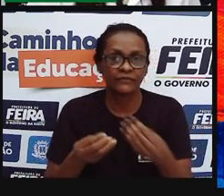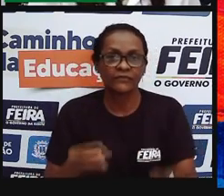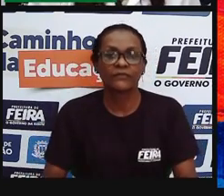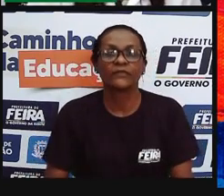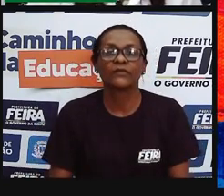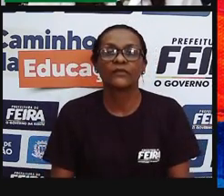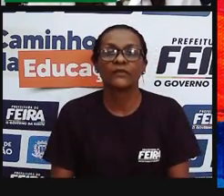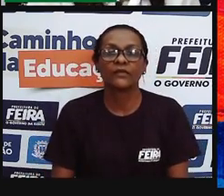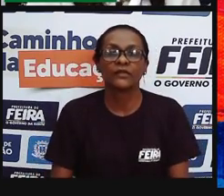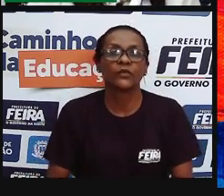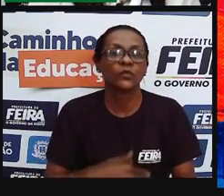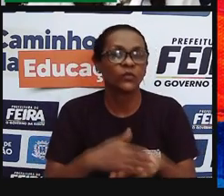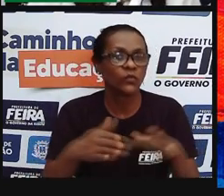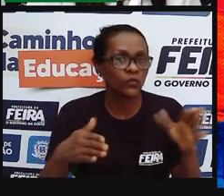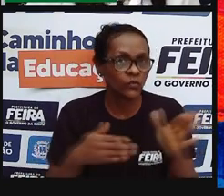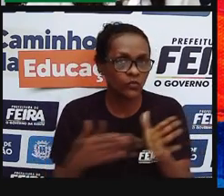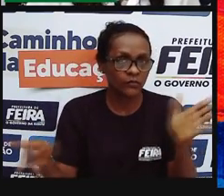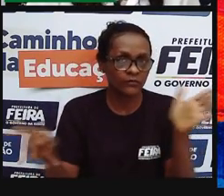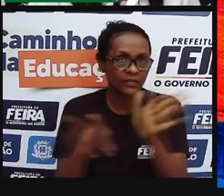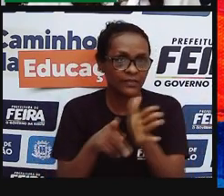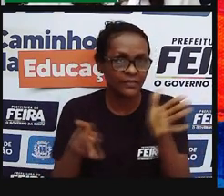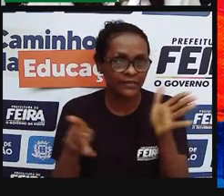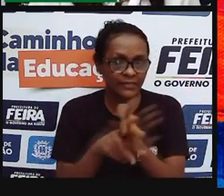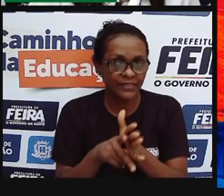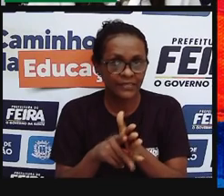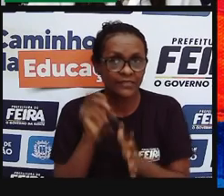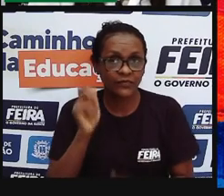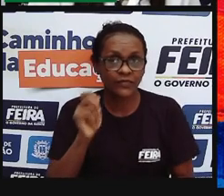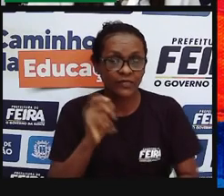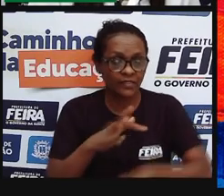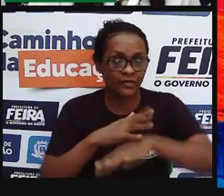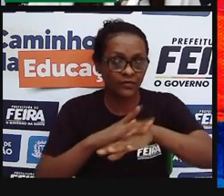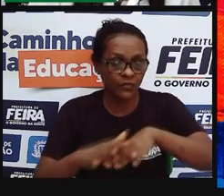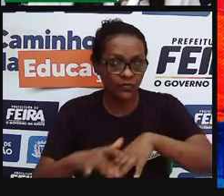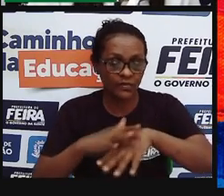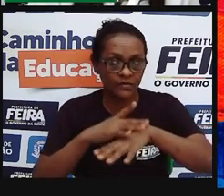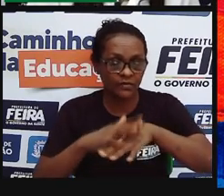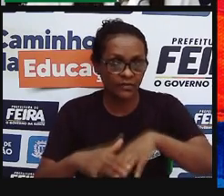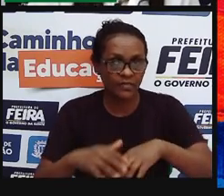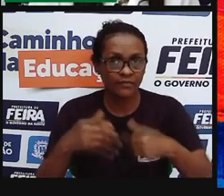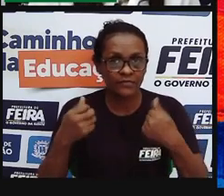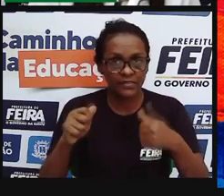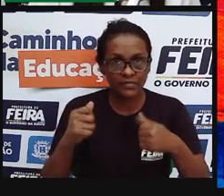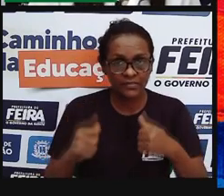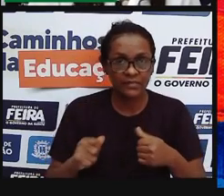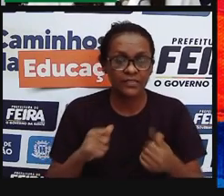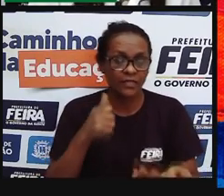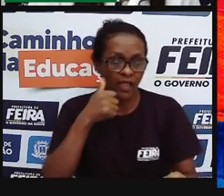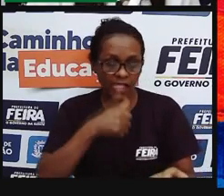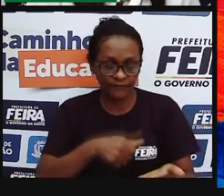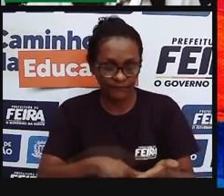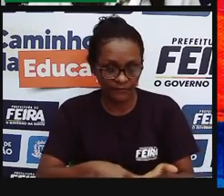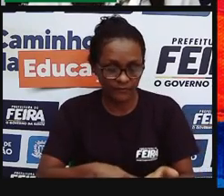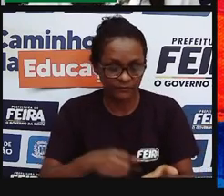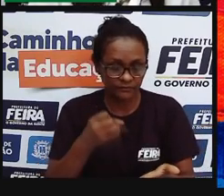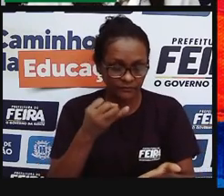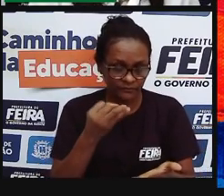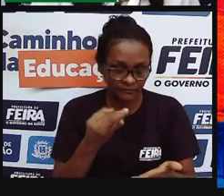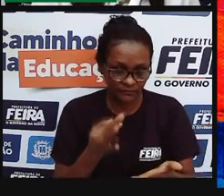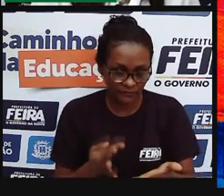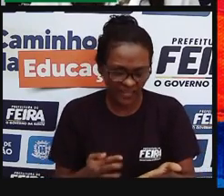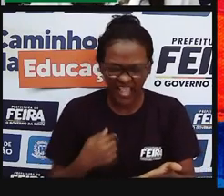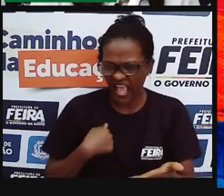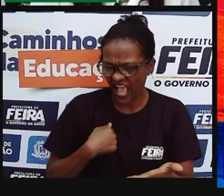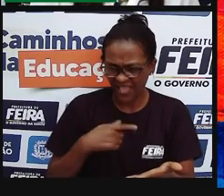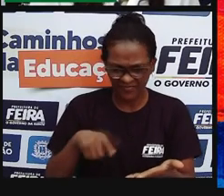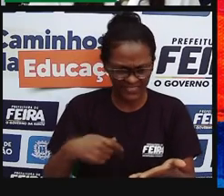atribuídos os méritos a um homem, né? E aí então ela faz uma carta reivindicando os